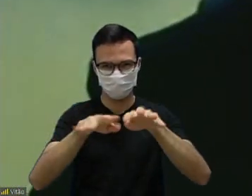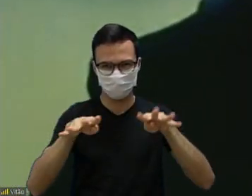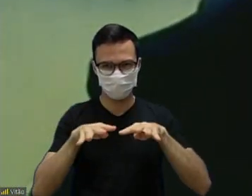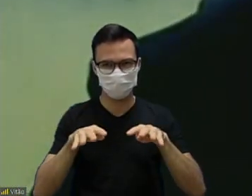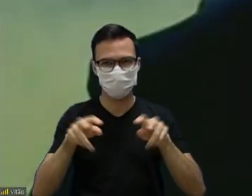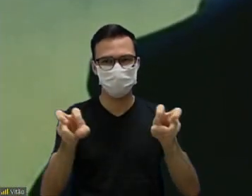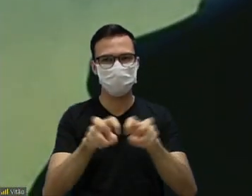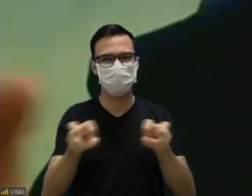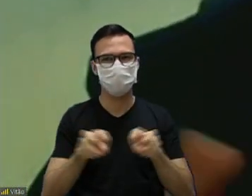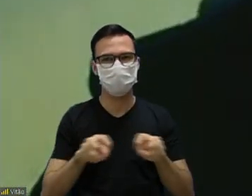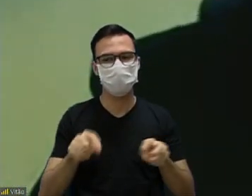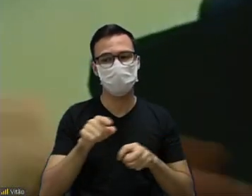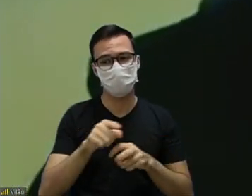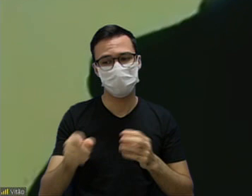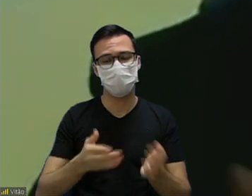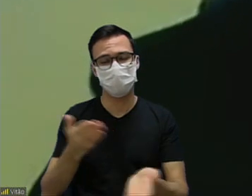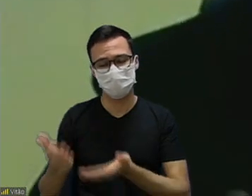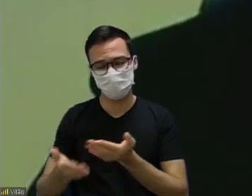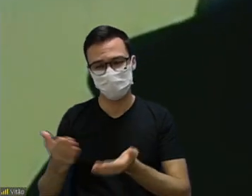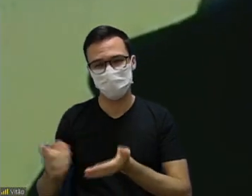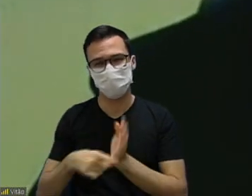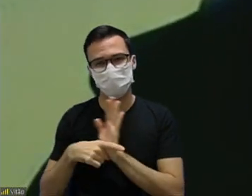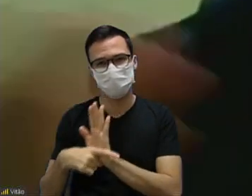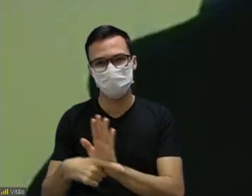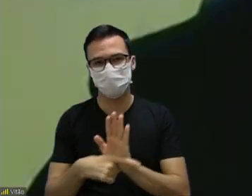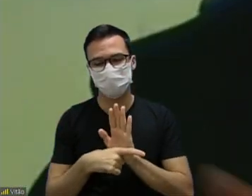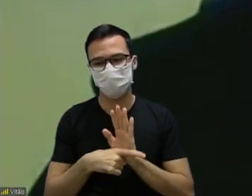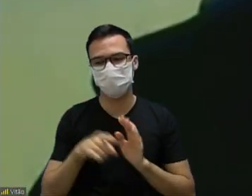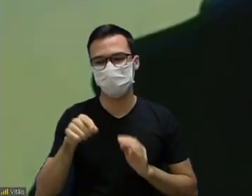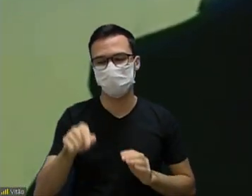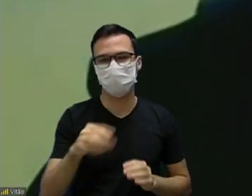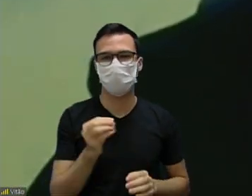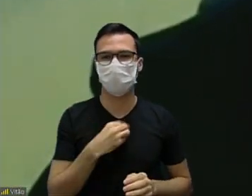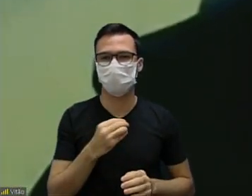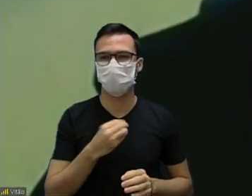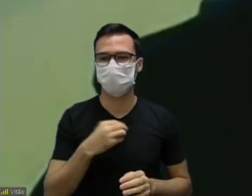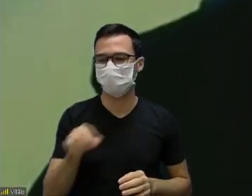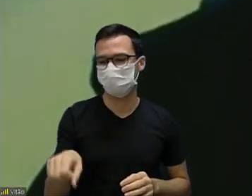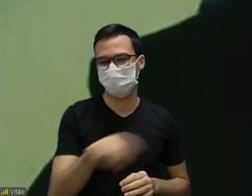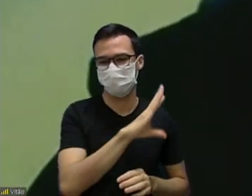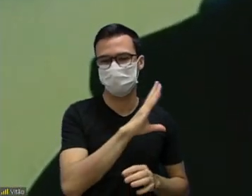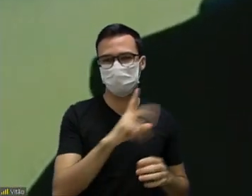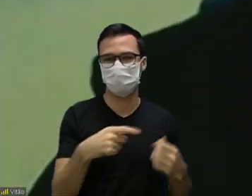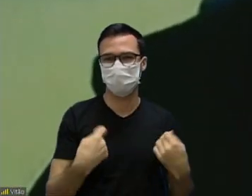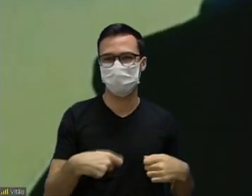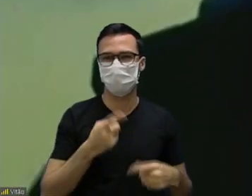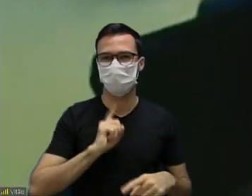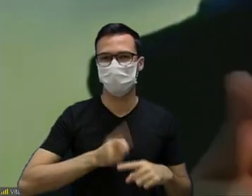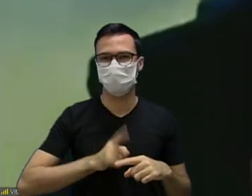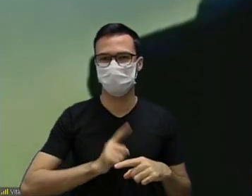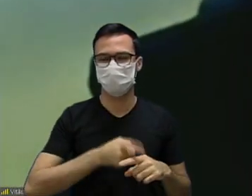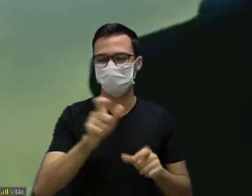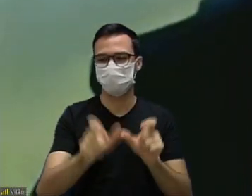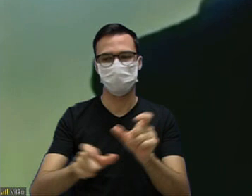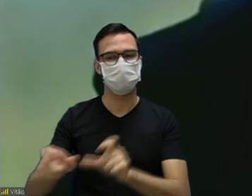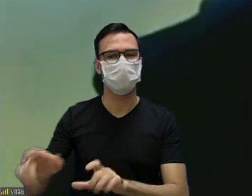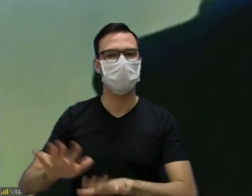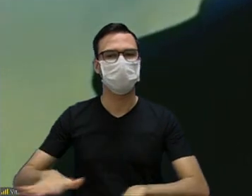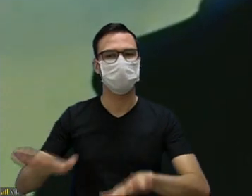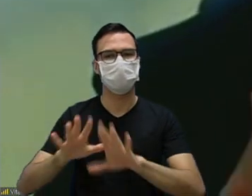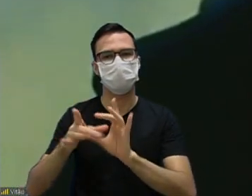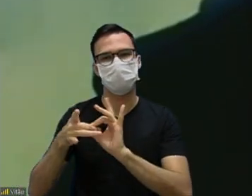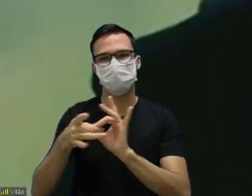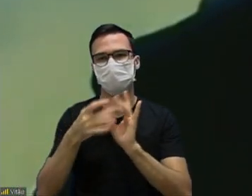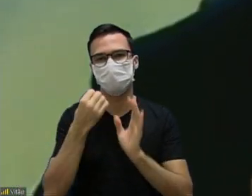bem na periferia dizer que é um pecado eles ter que ir para outra cidade e não poder atender aqui que eles já tem afinidade com o povo só queria ser